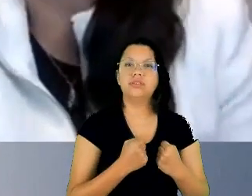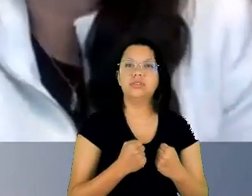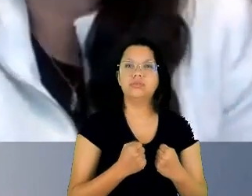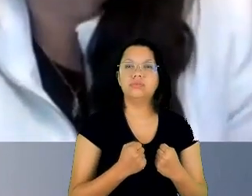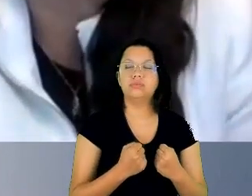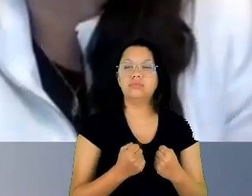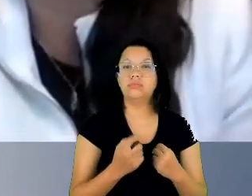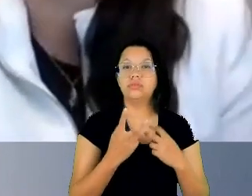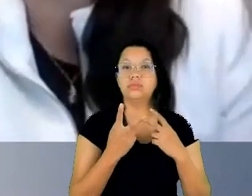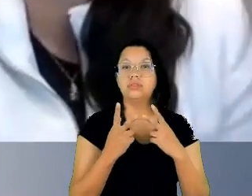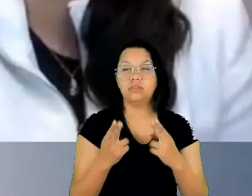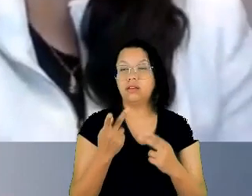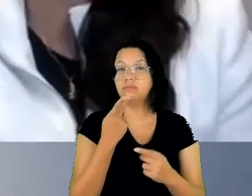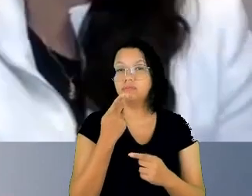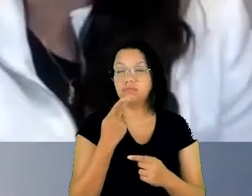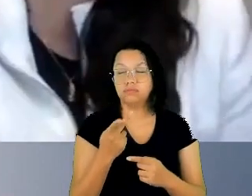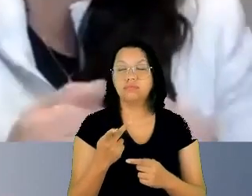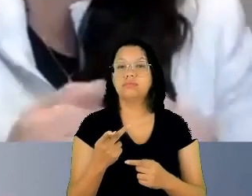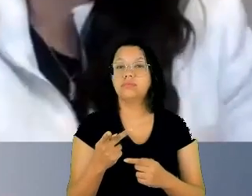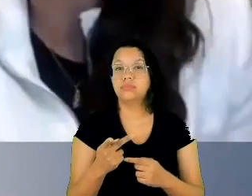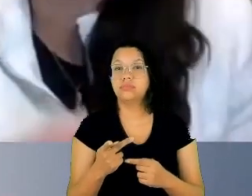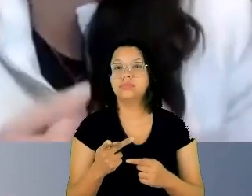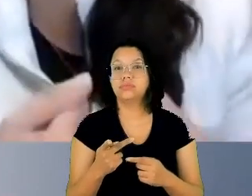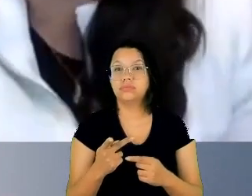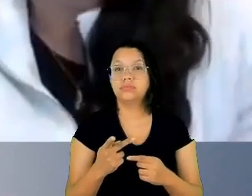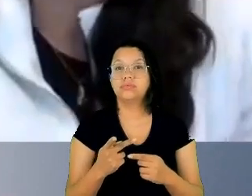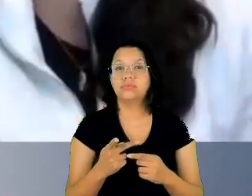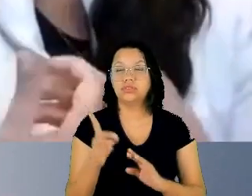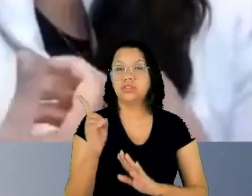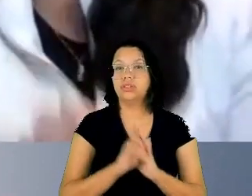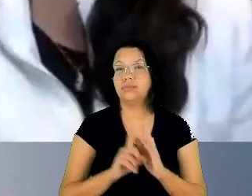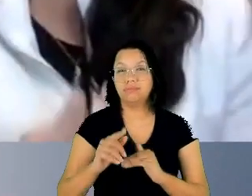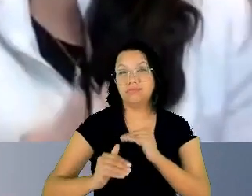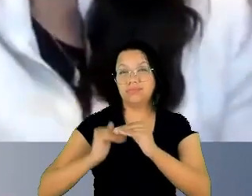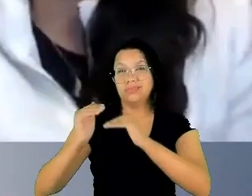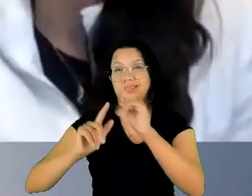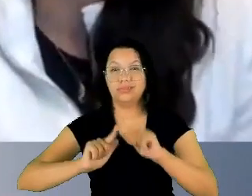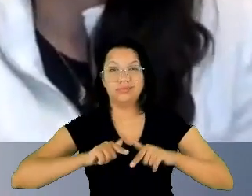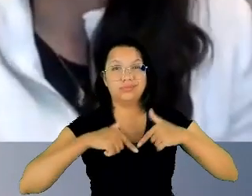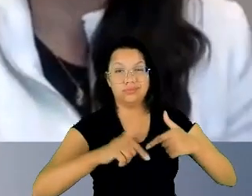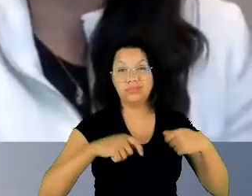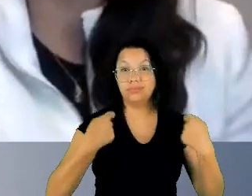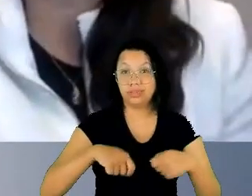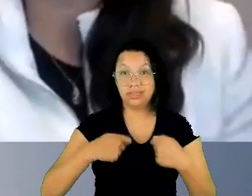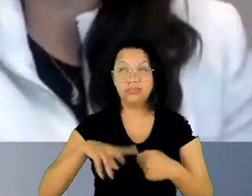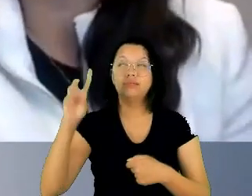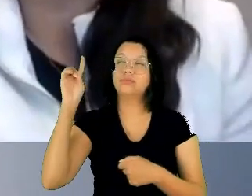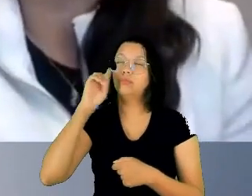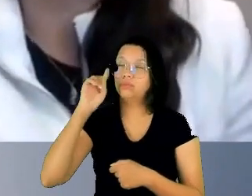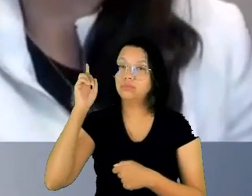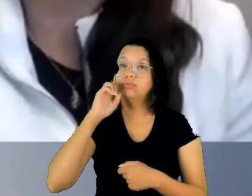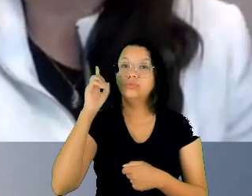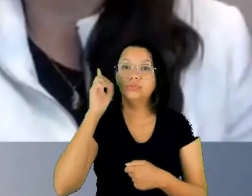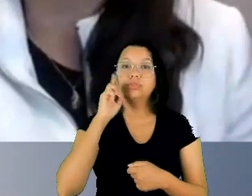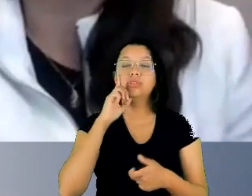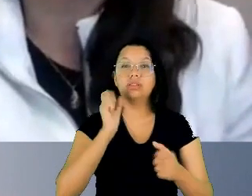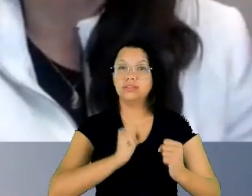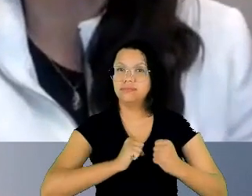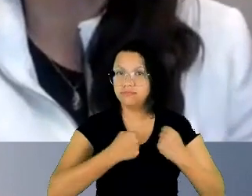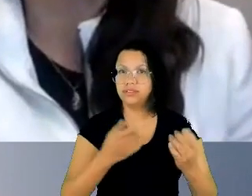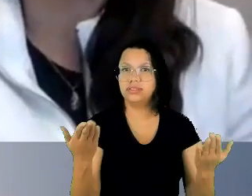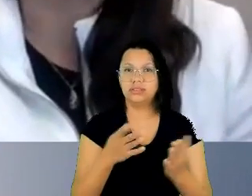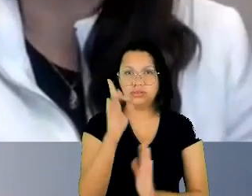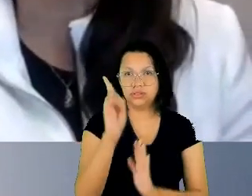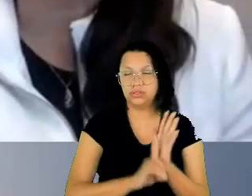são processos de luta, ou seja, nós precisamos estar cotidianamente defendendo esses direitos, qualquer que sejam os